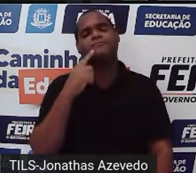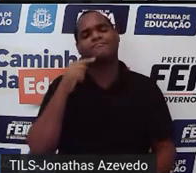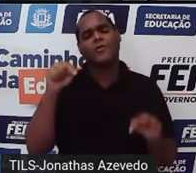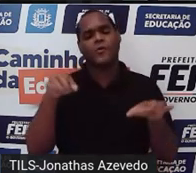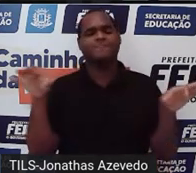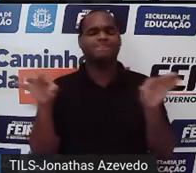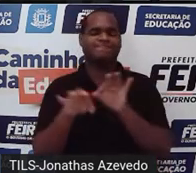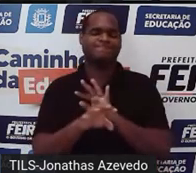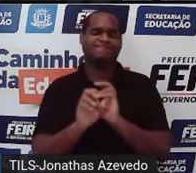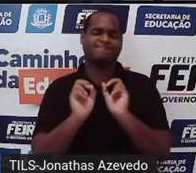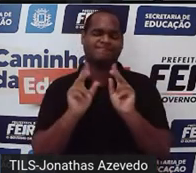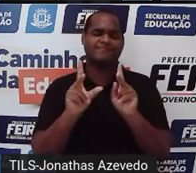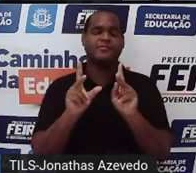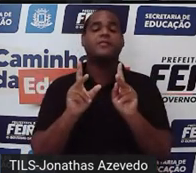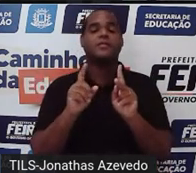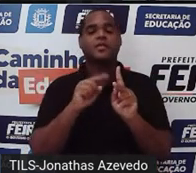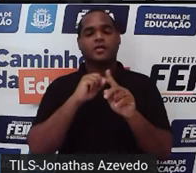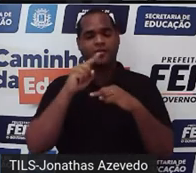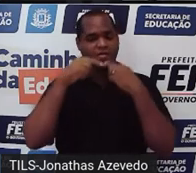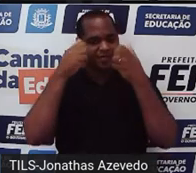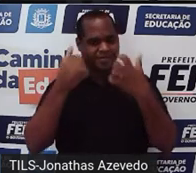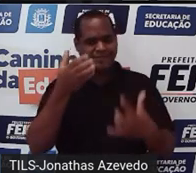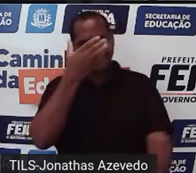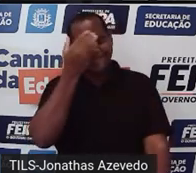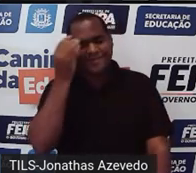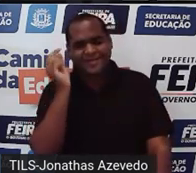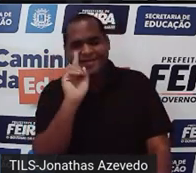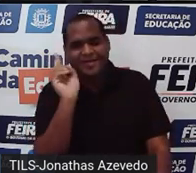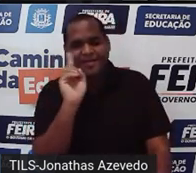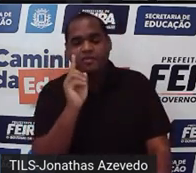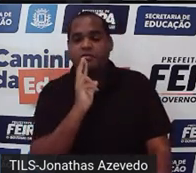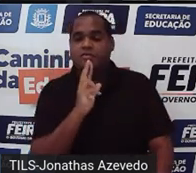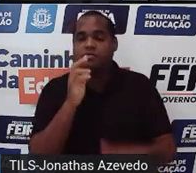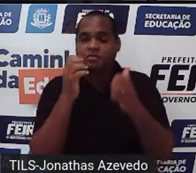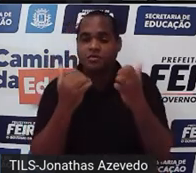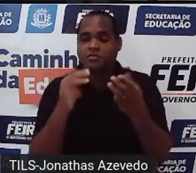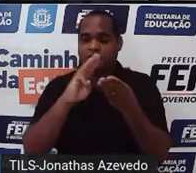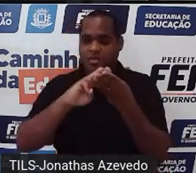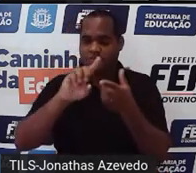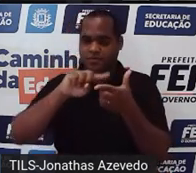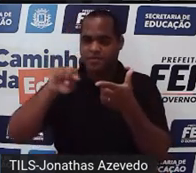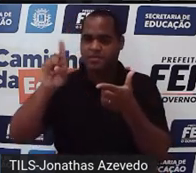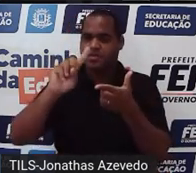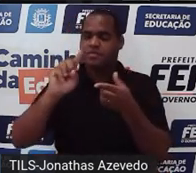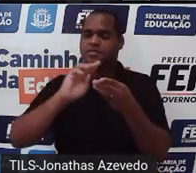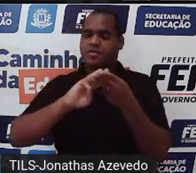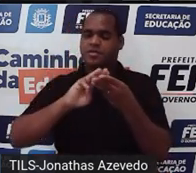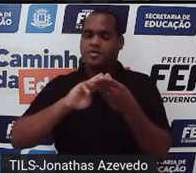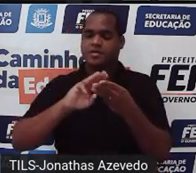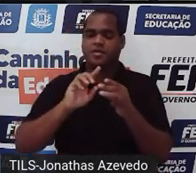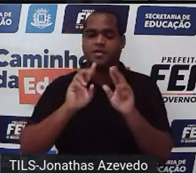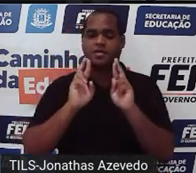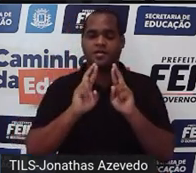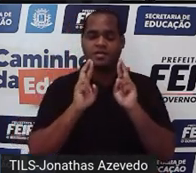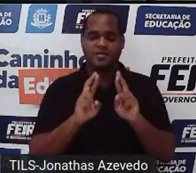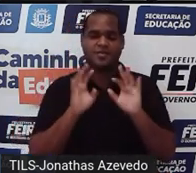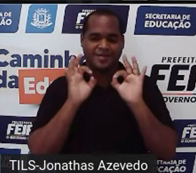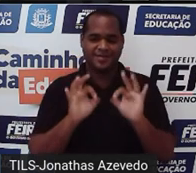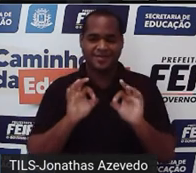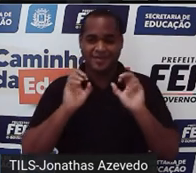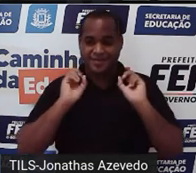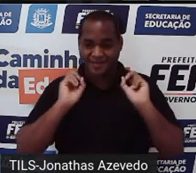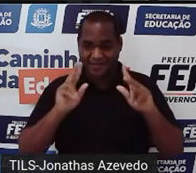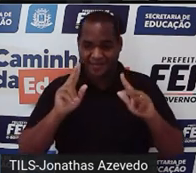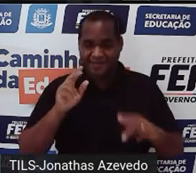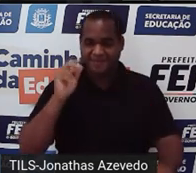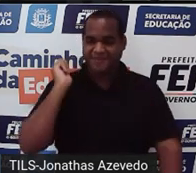por aqui desde já até a próxima e não esquece do nosso recado matemática não é problema matemática é solução